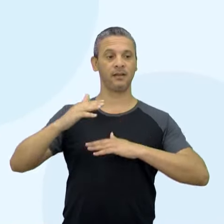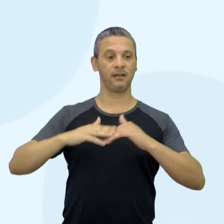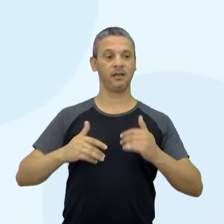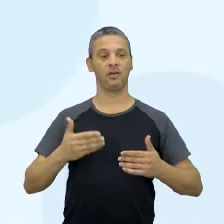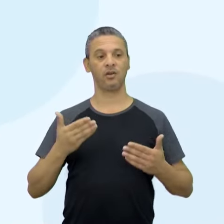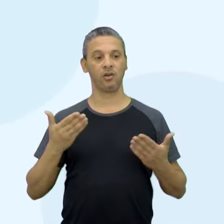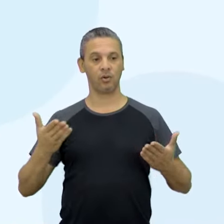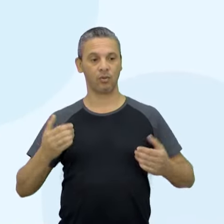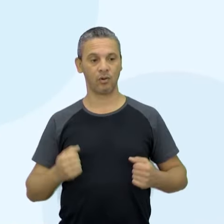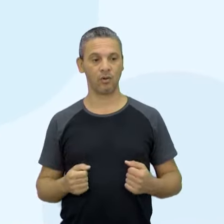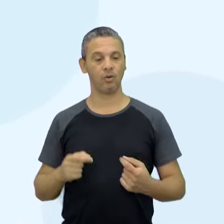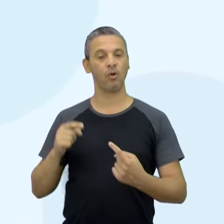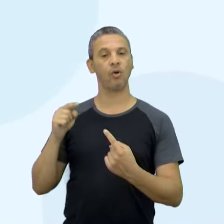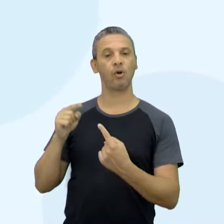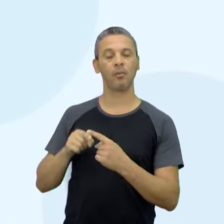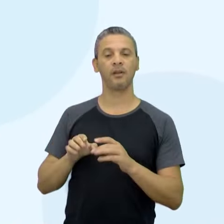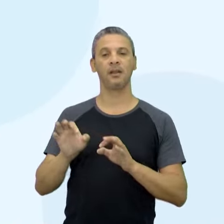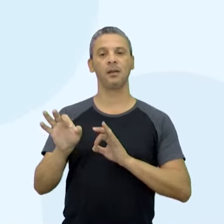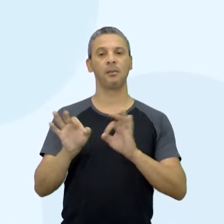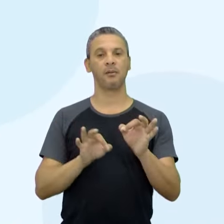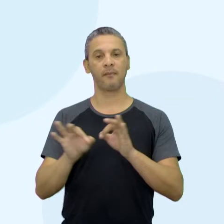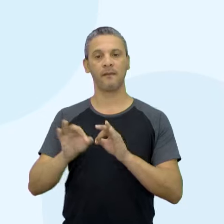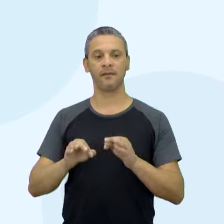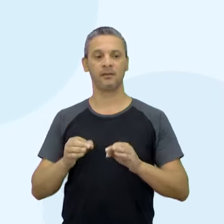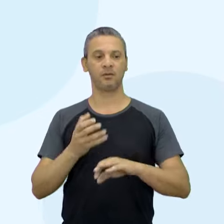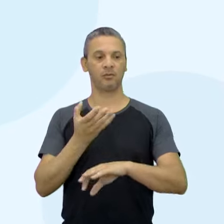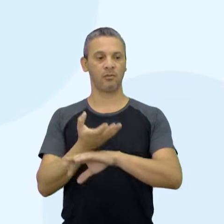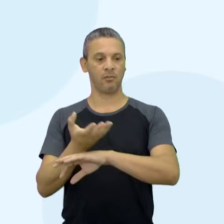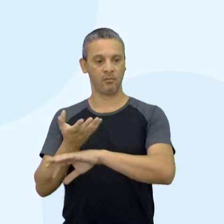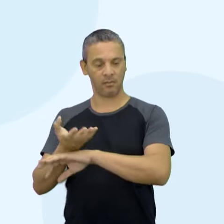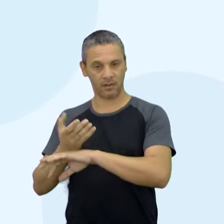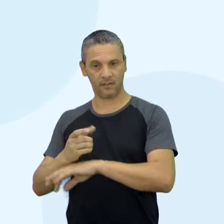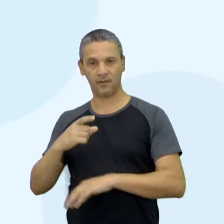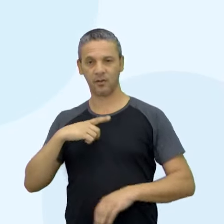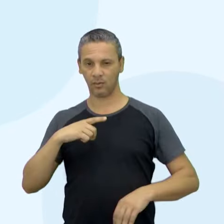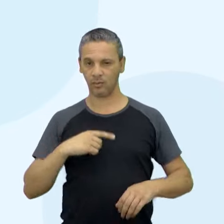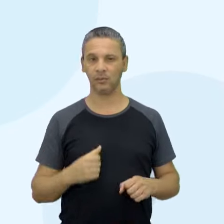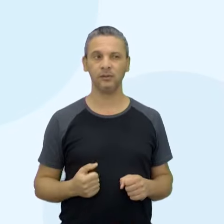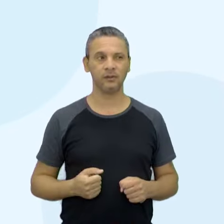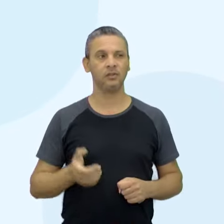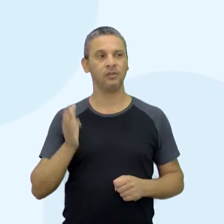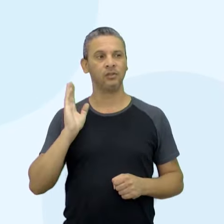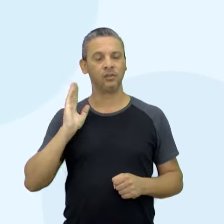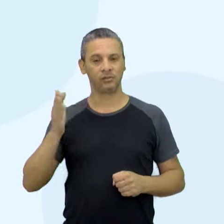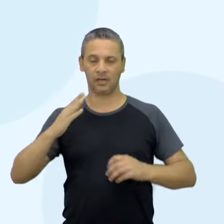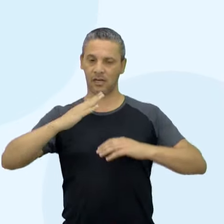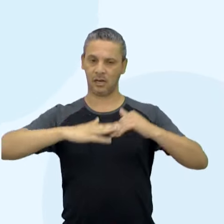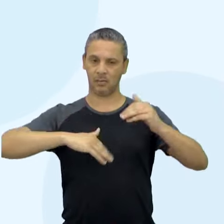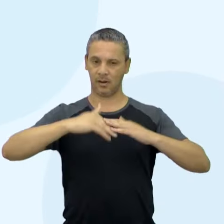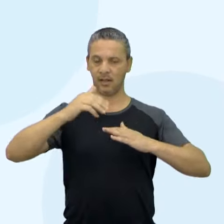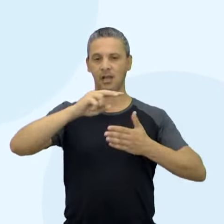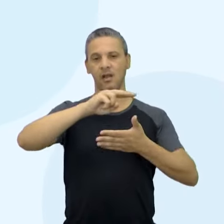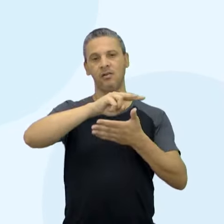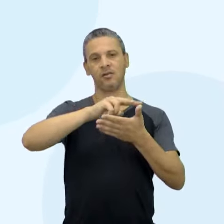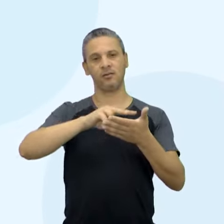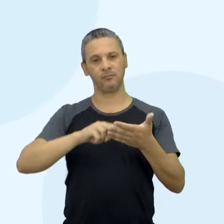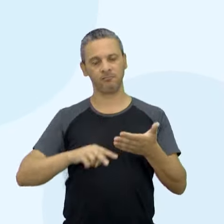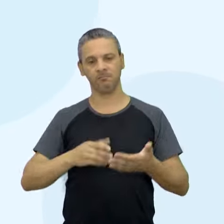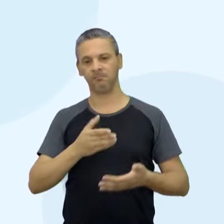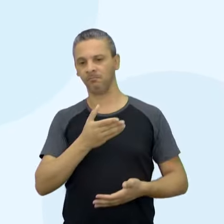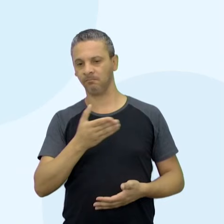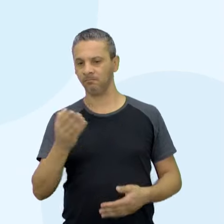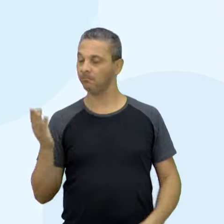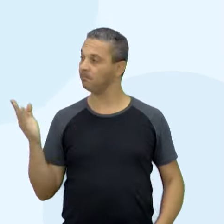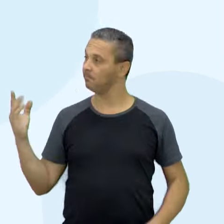dão base aí à preparação do material. Então vocês, eu já fiz a leitura das habilidades, então aí pra vocês, vocês podem